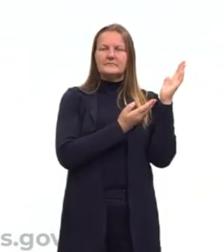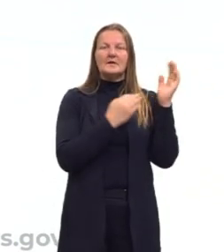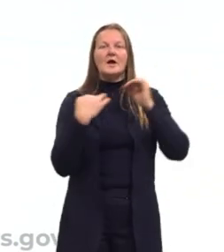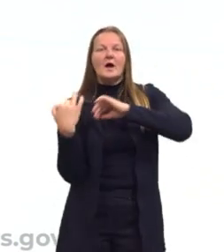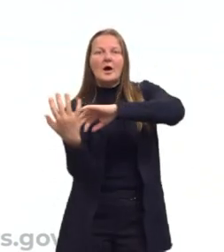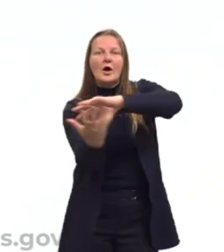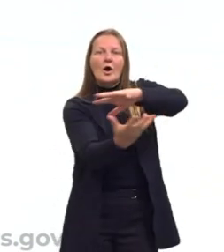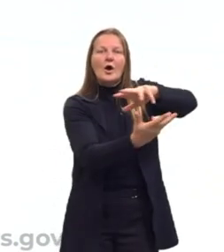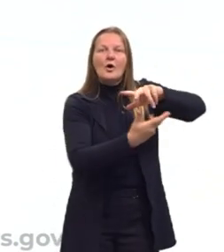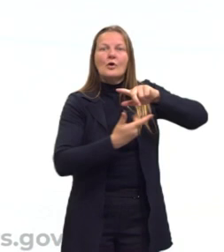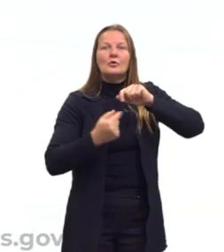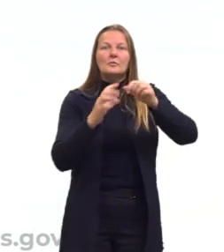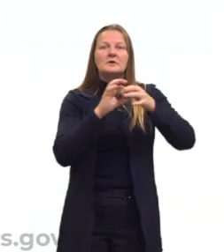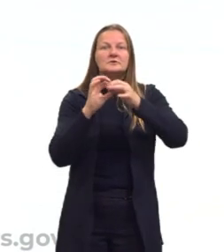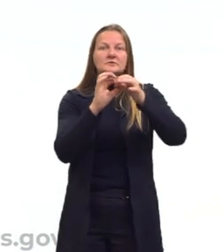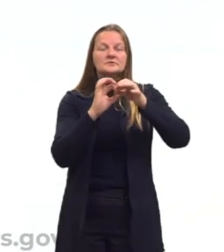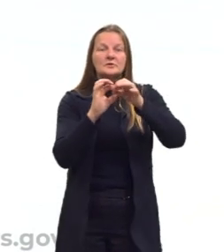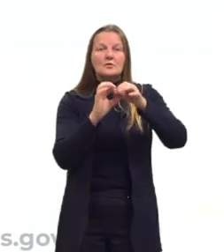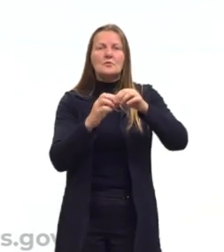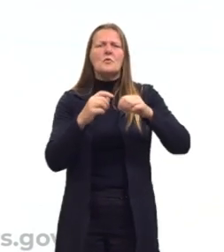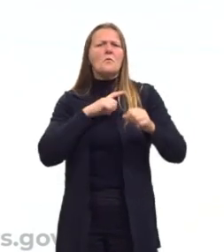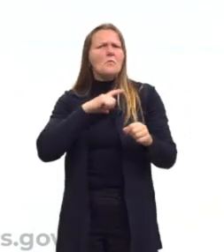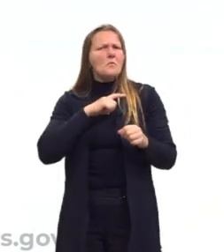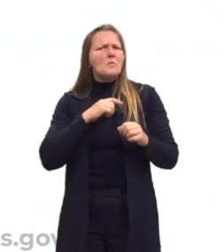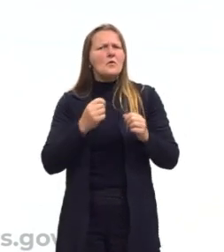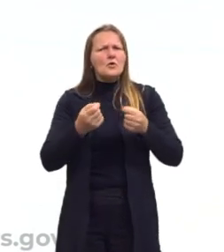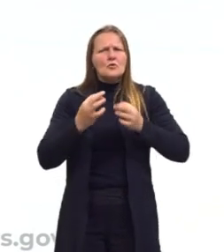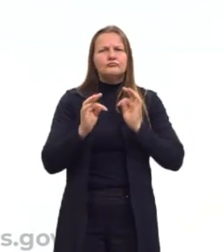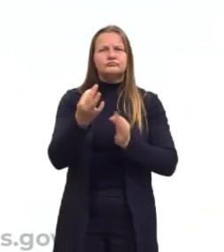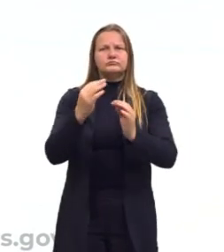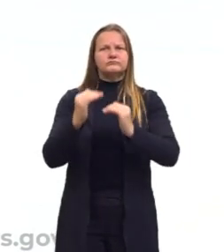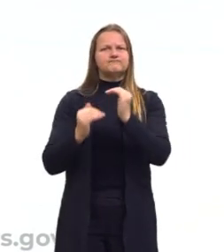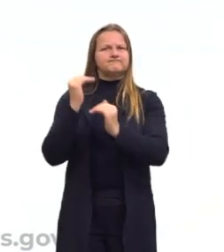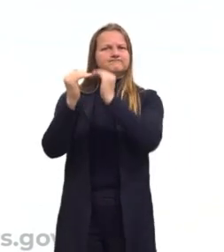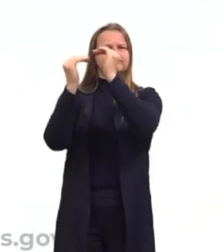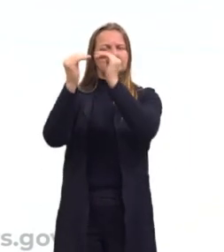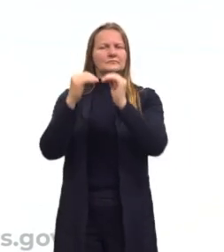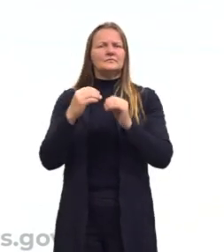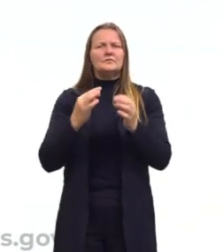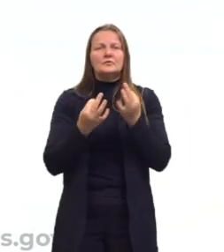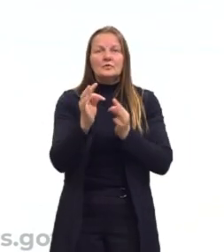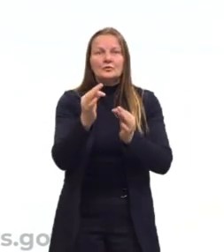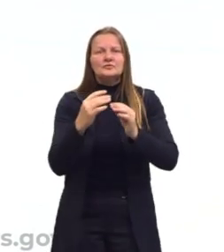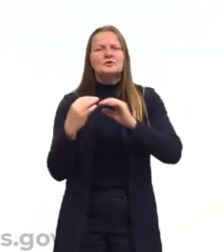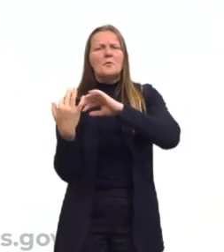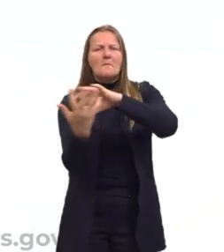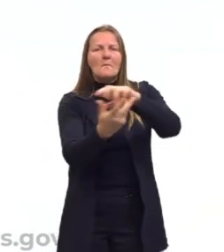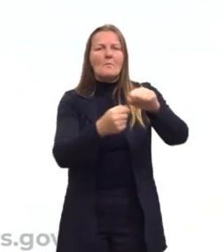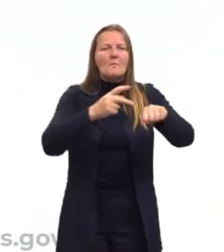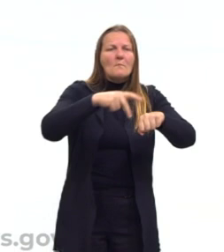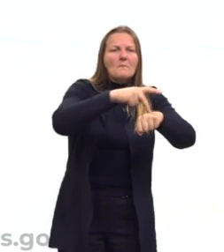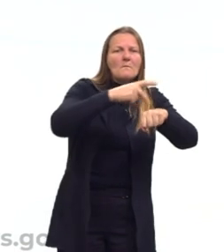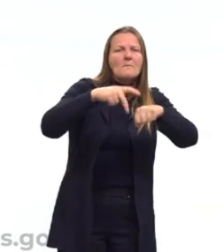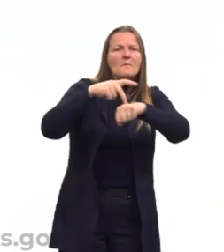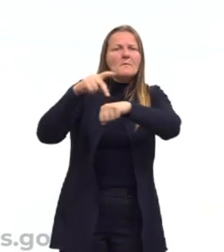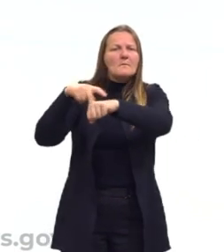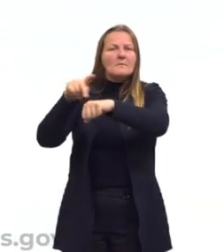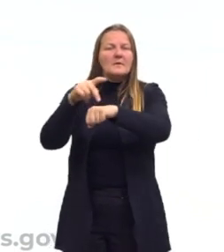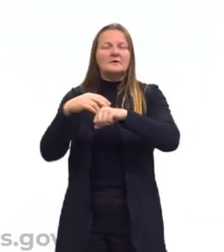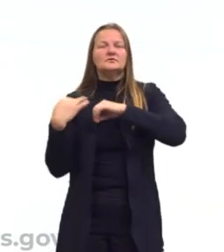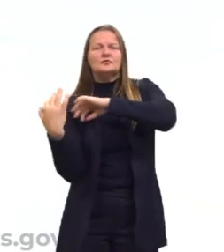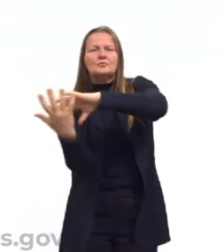uma série de avanços e melhorias técnicas em várias partes do mundo. É exato, a globalização